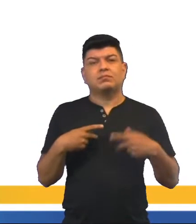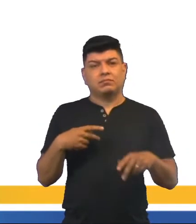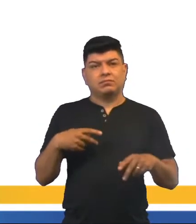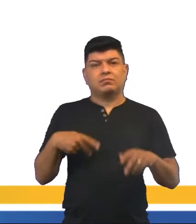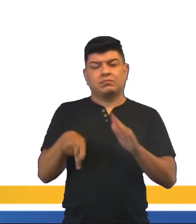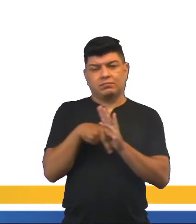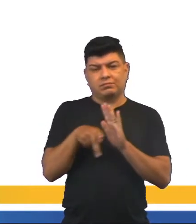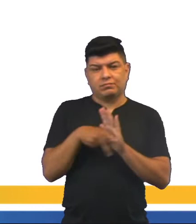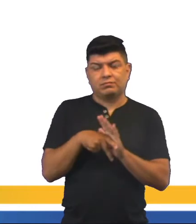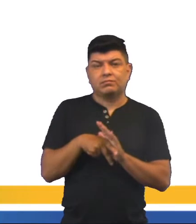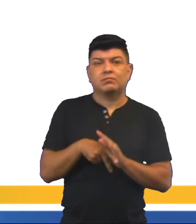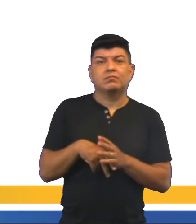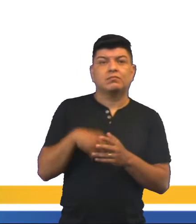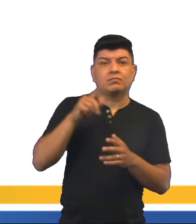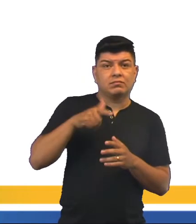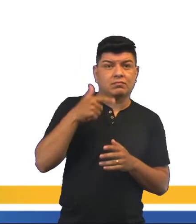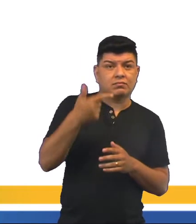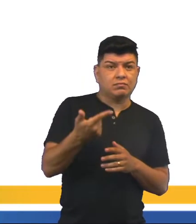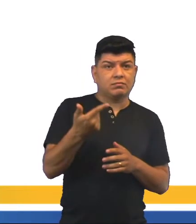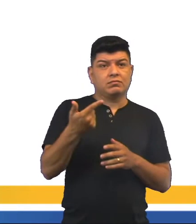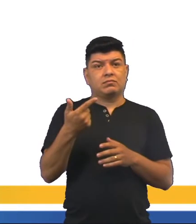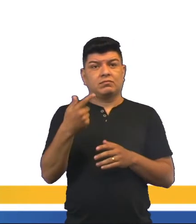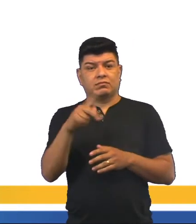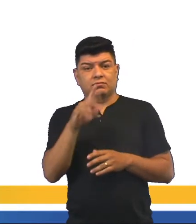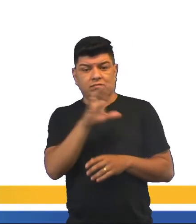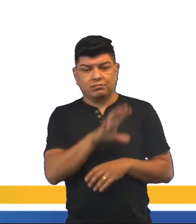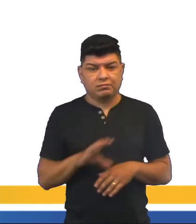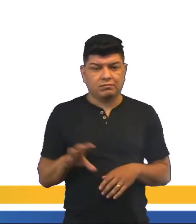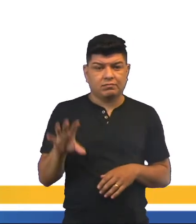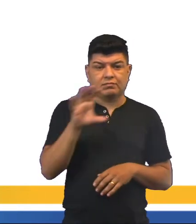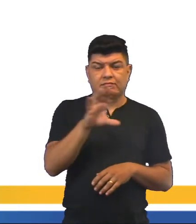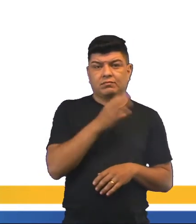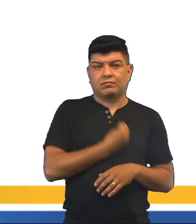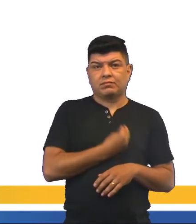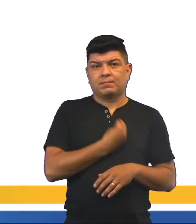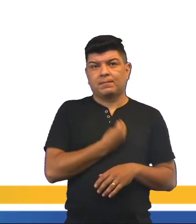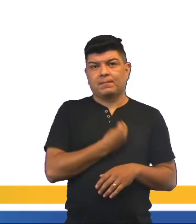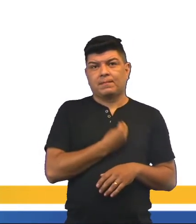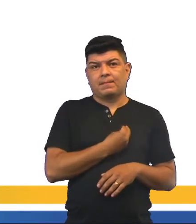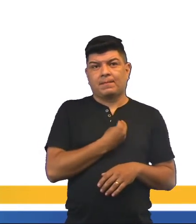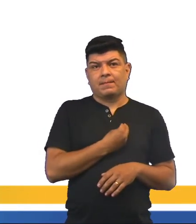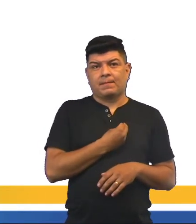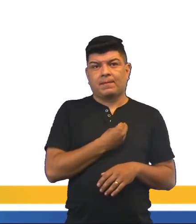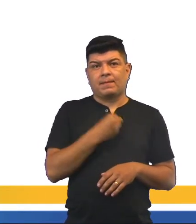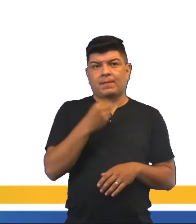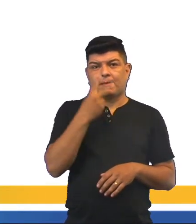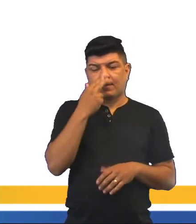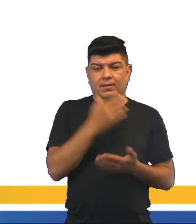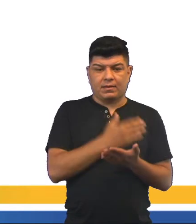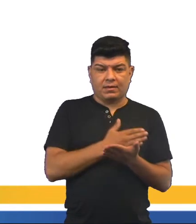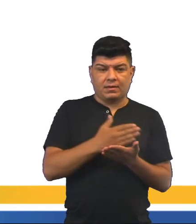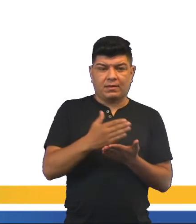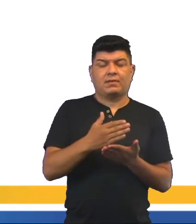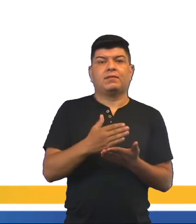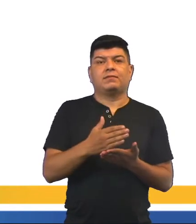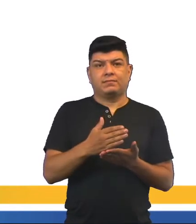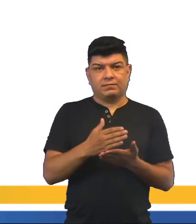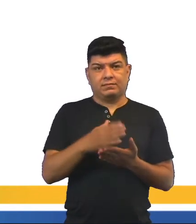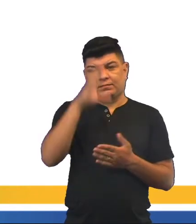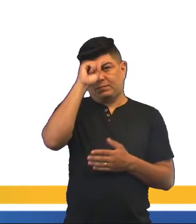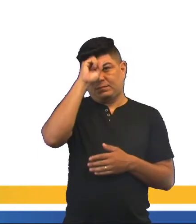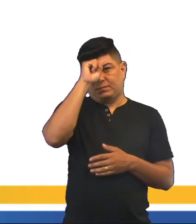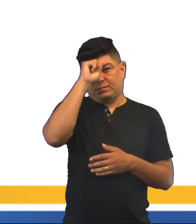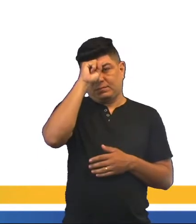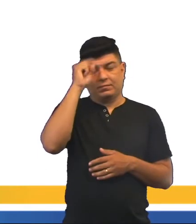consigo mesmo, com o outro e com o seu meio, né? Com o meio em que vive. Na fase de iniciação do